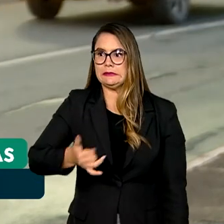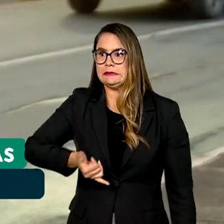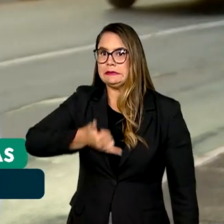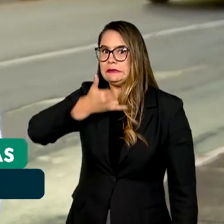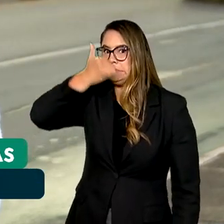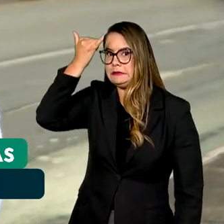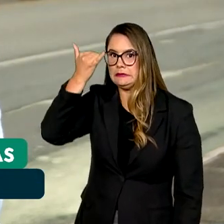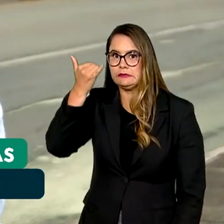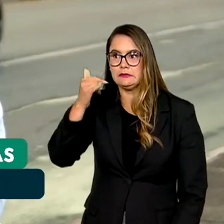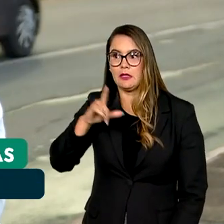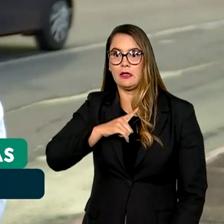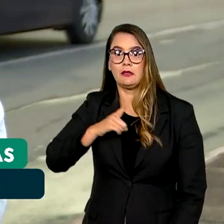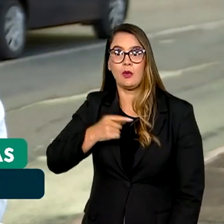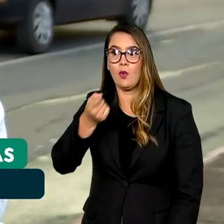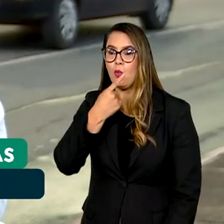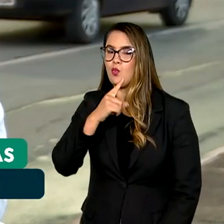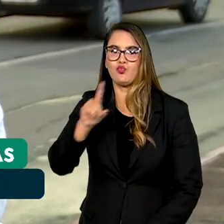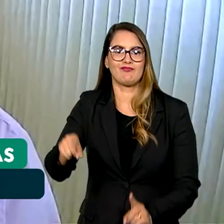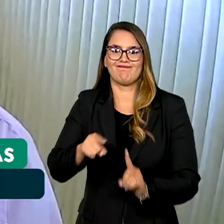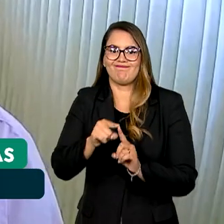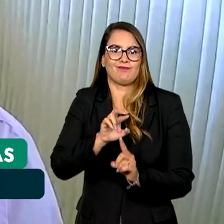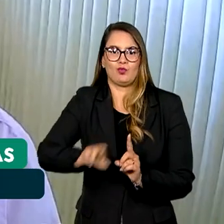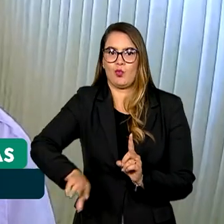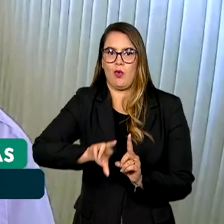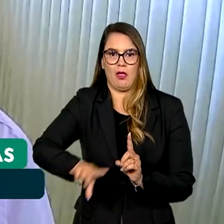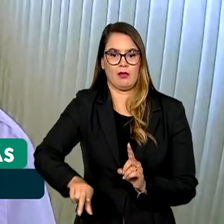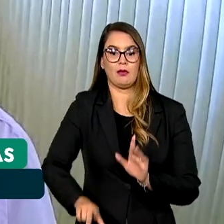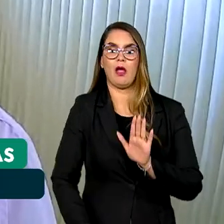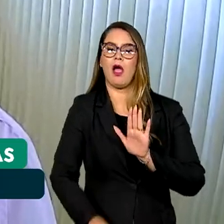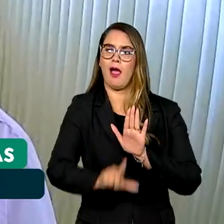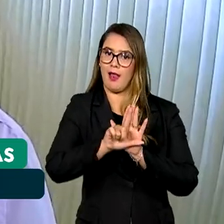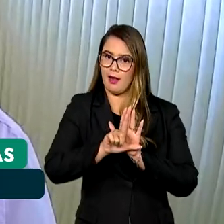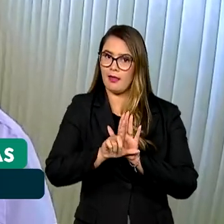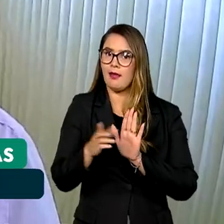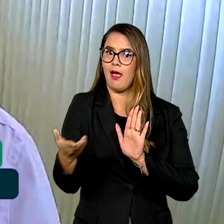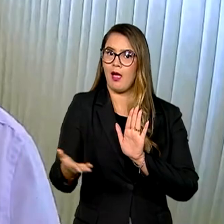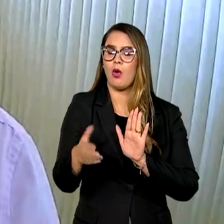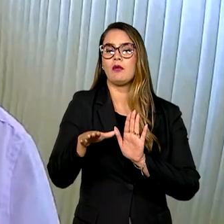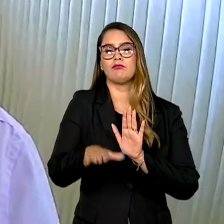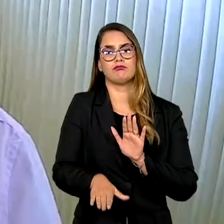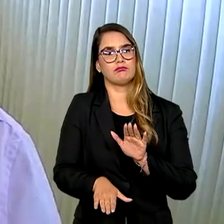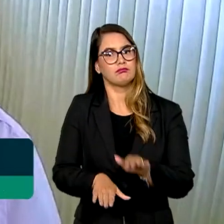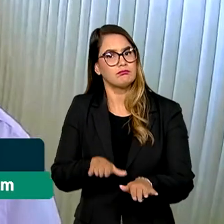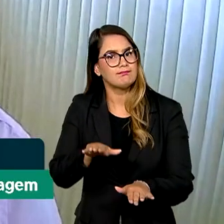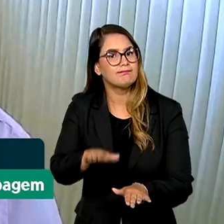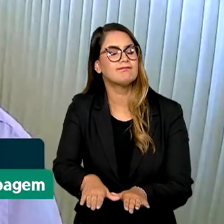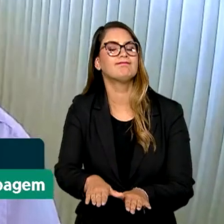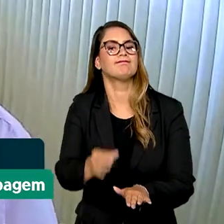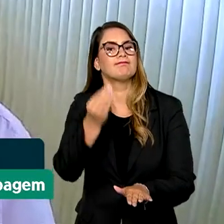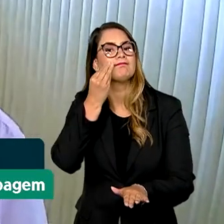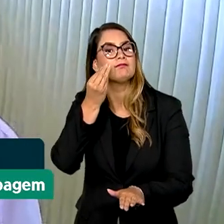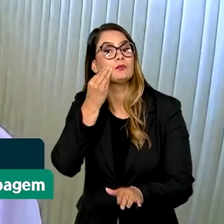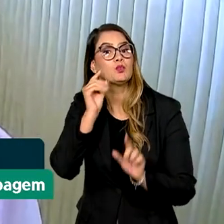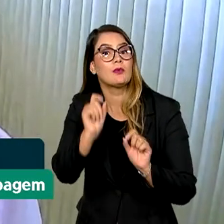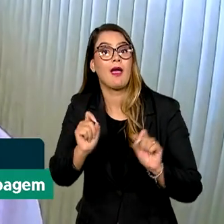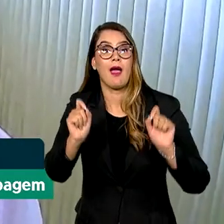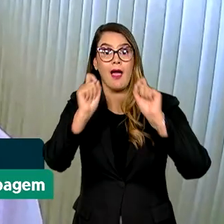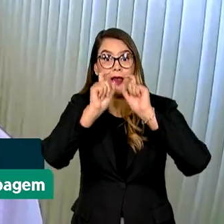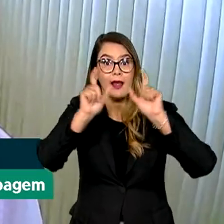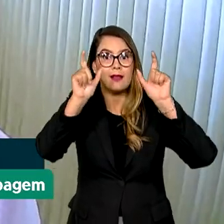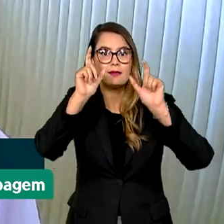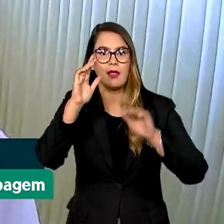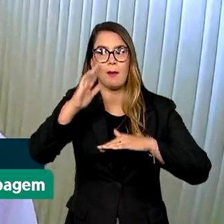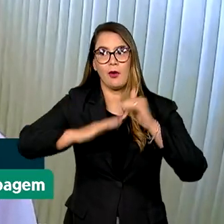quando há o consumo não intencional. Essa lei é um passo na tentativa de alertar os